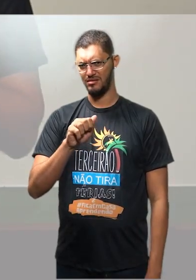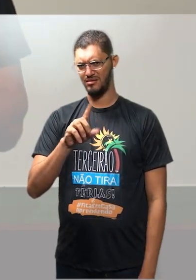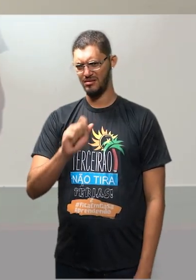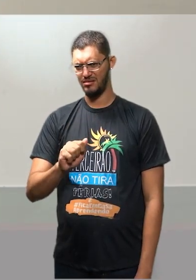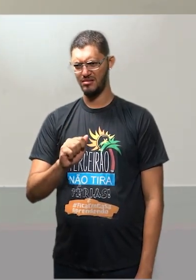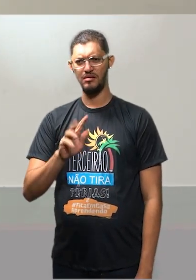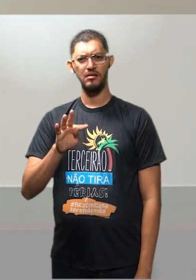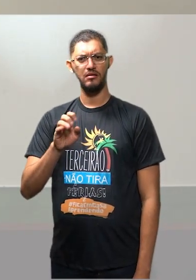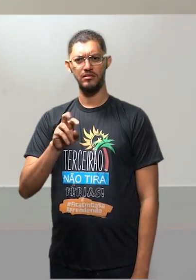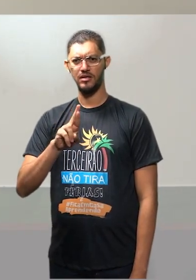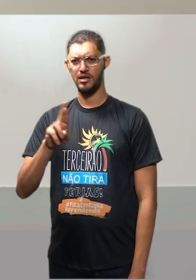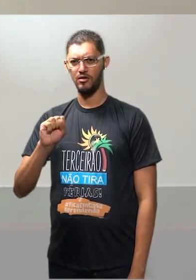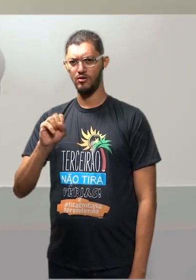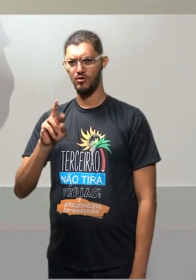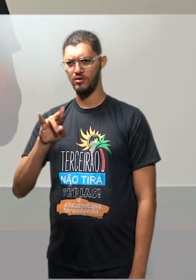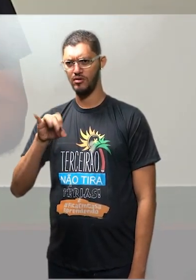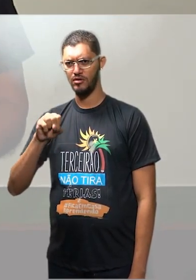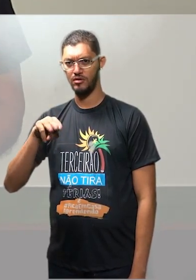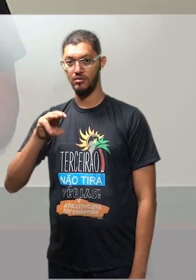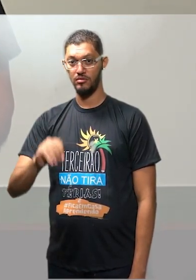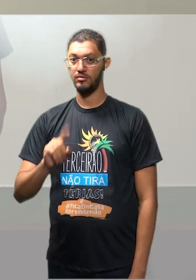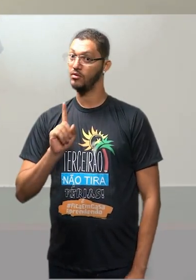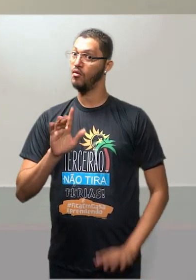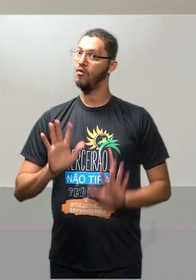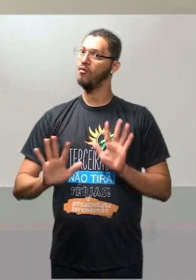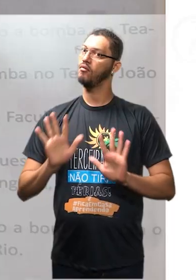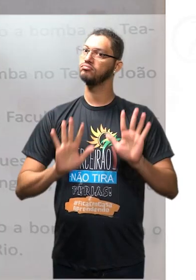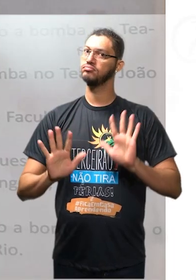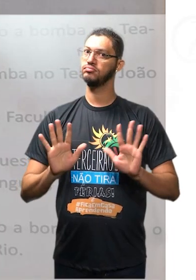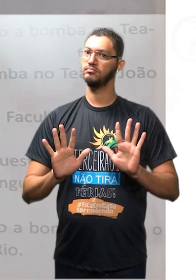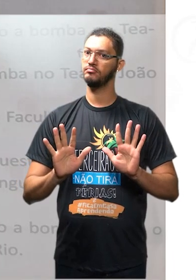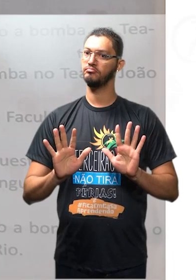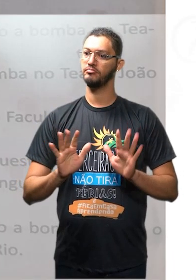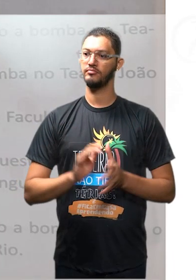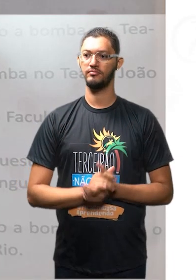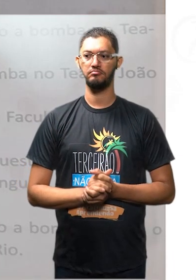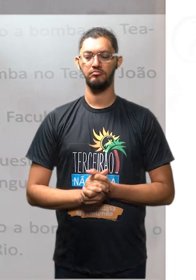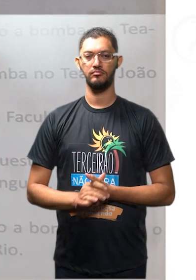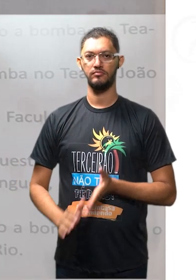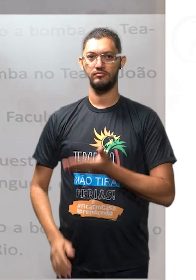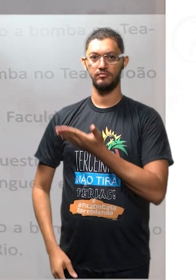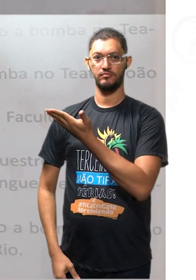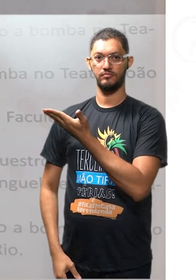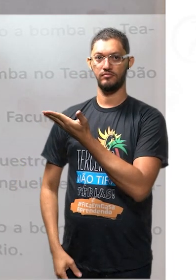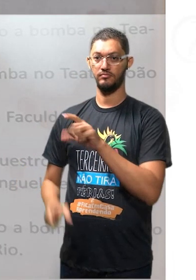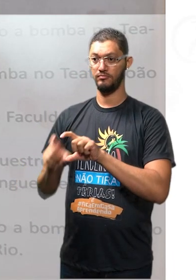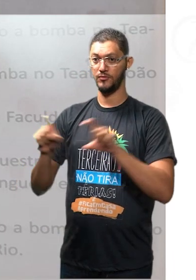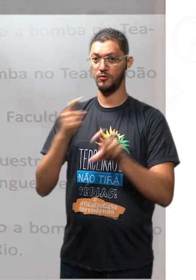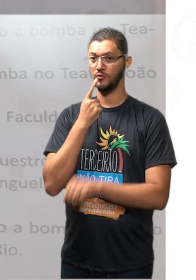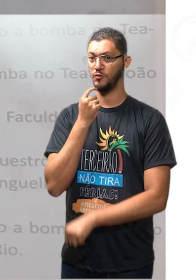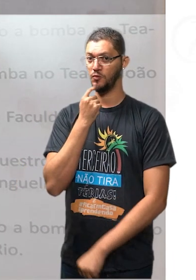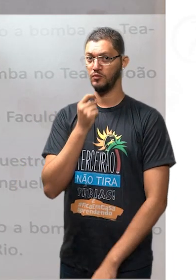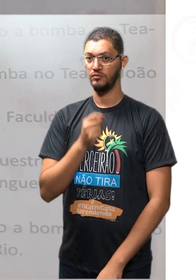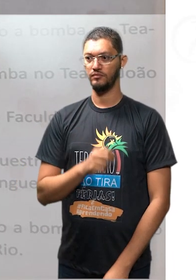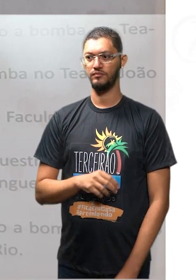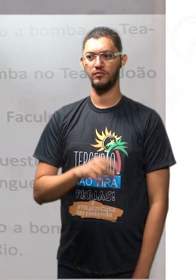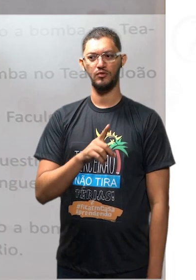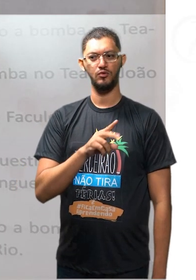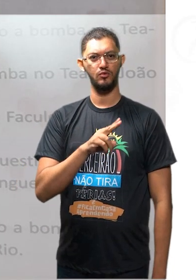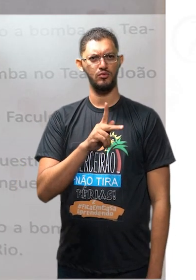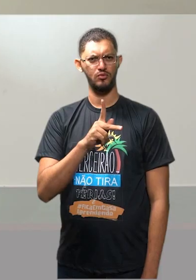Presta bem atenção que isso aqui é polêmico. Olha que eu coloquei ali a tarde em vermelho. Dupla